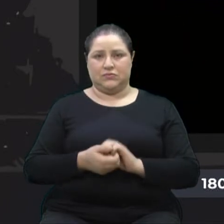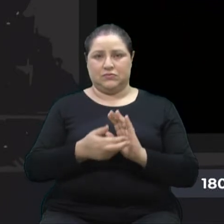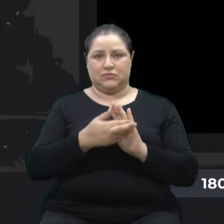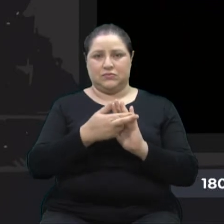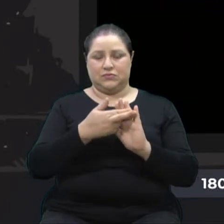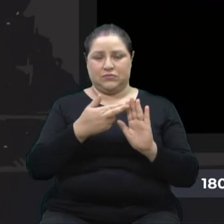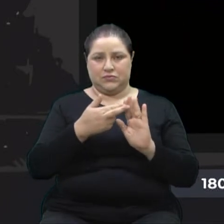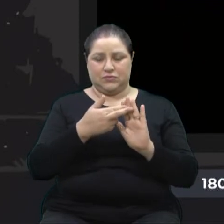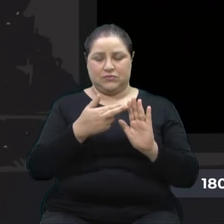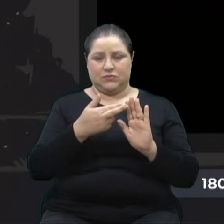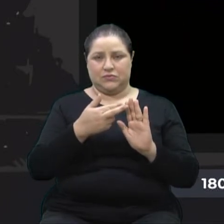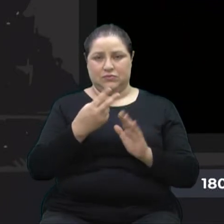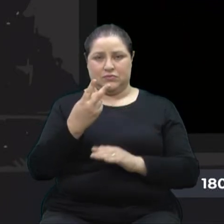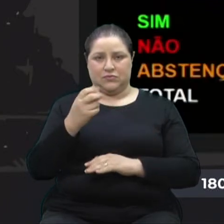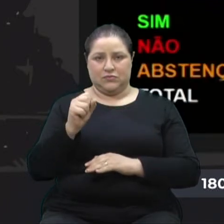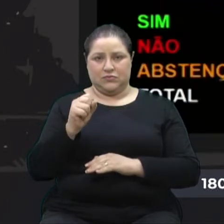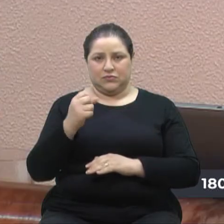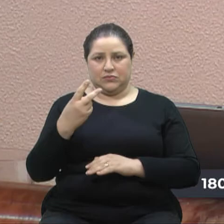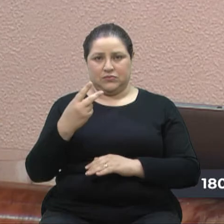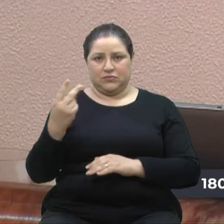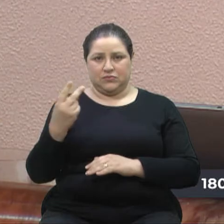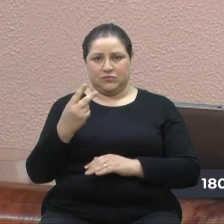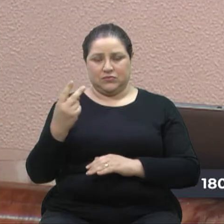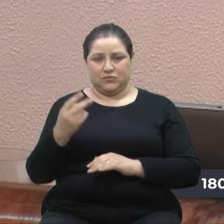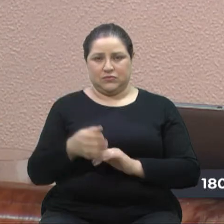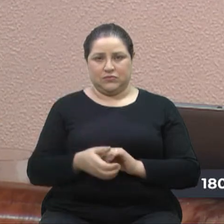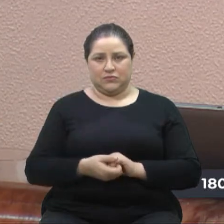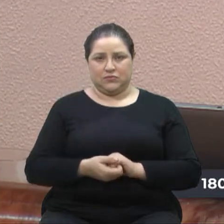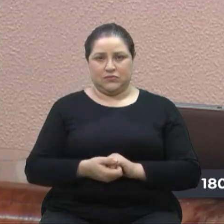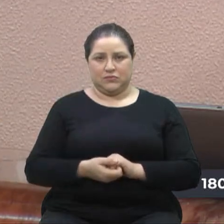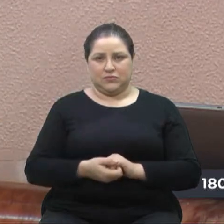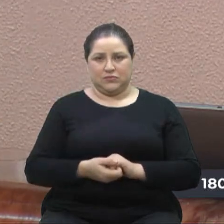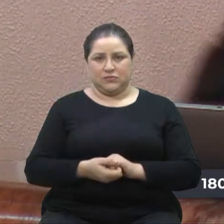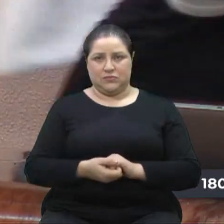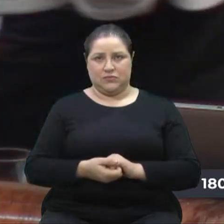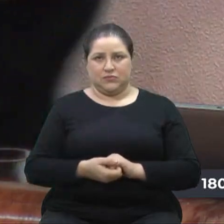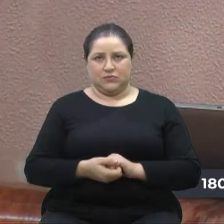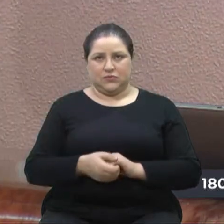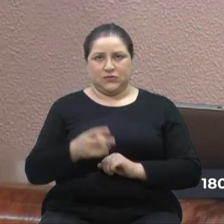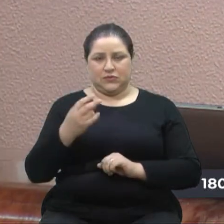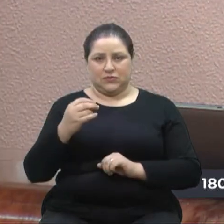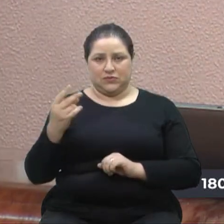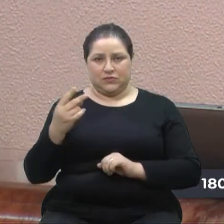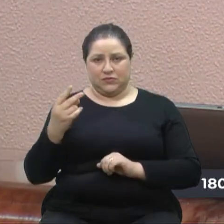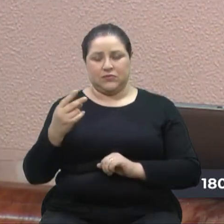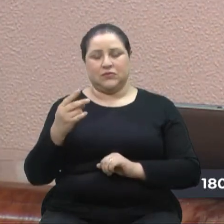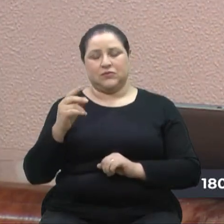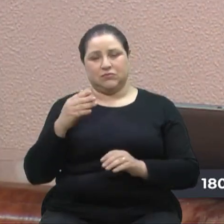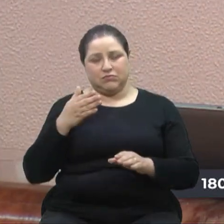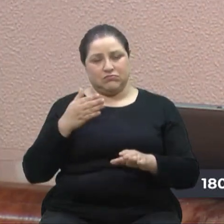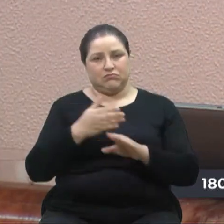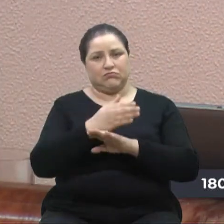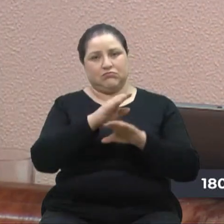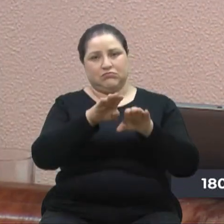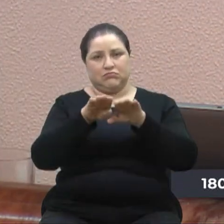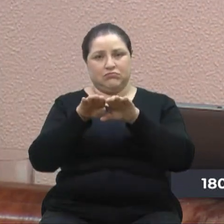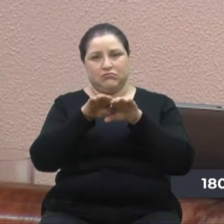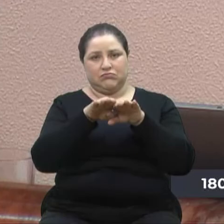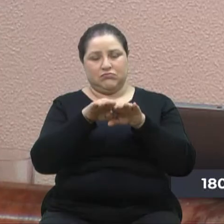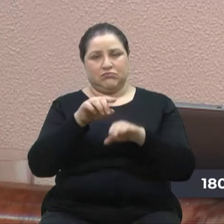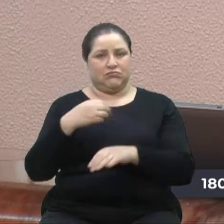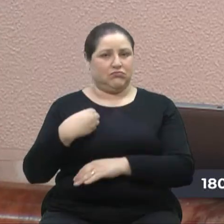número 28 de 2022 foi aprovado por unanimidade com